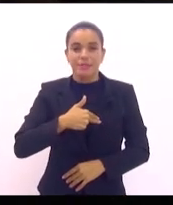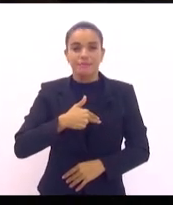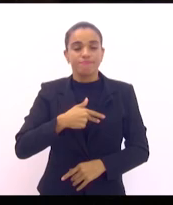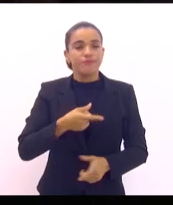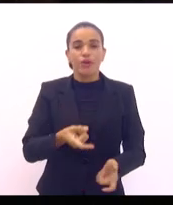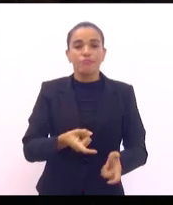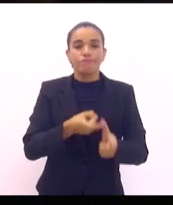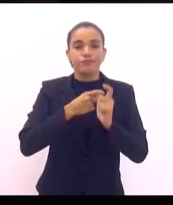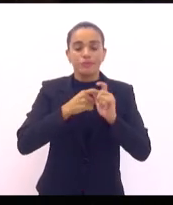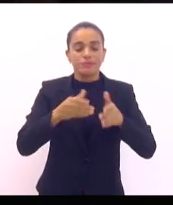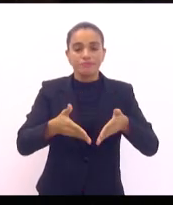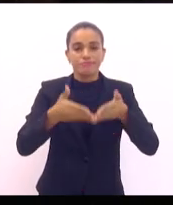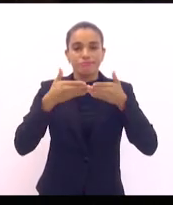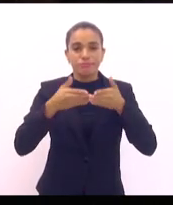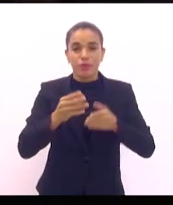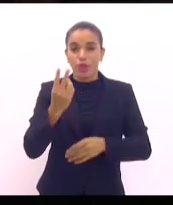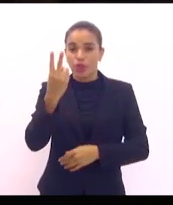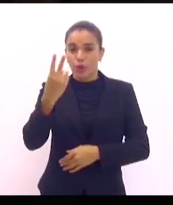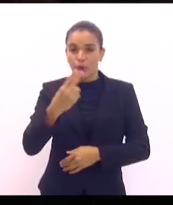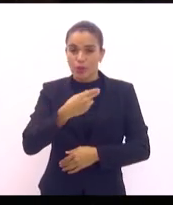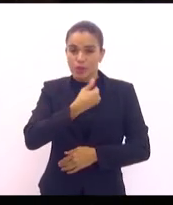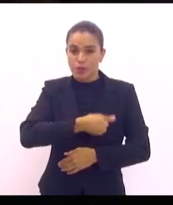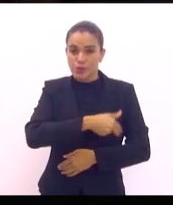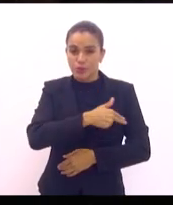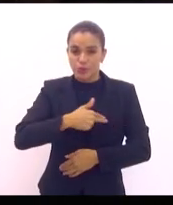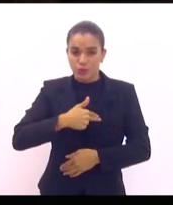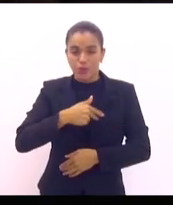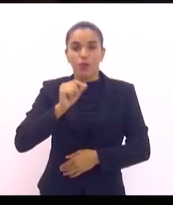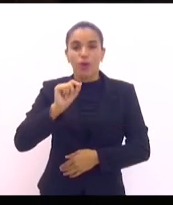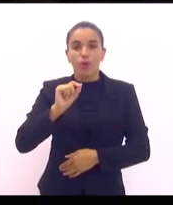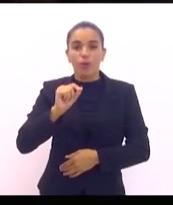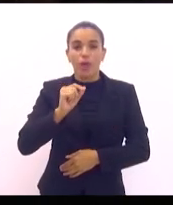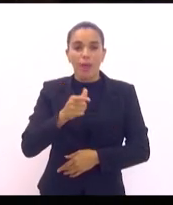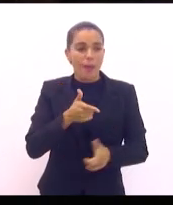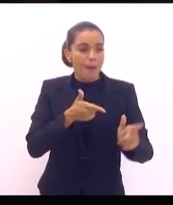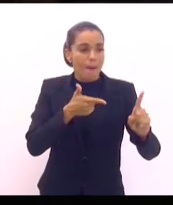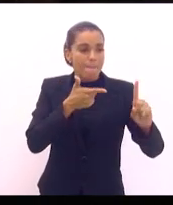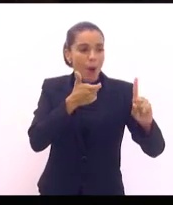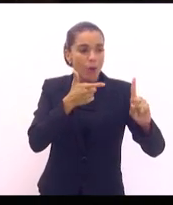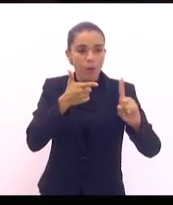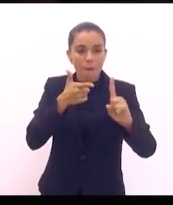dois suecos foram mortos a tiros.